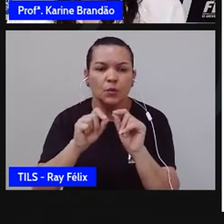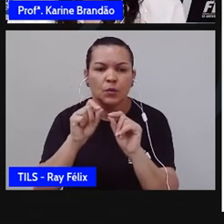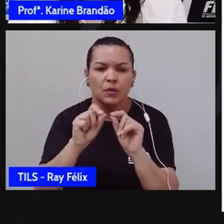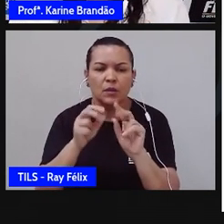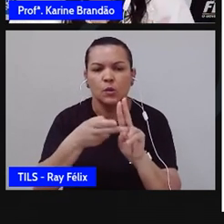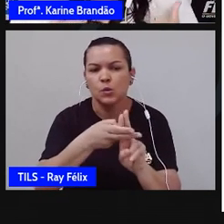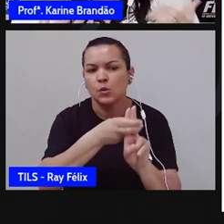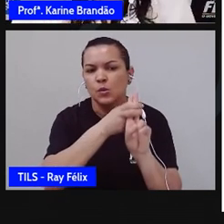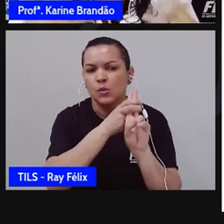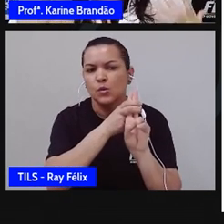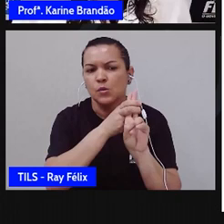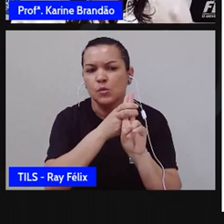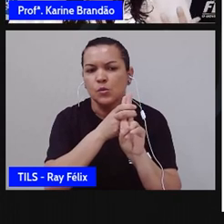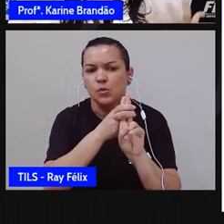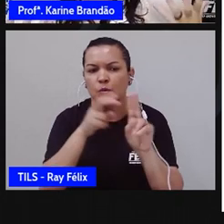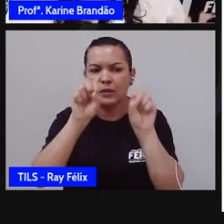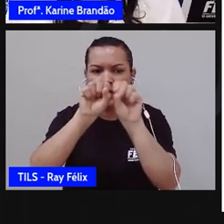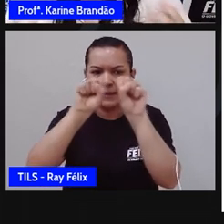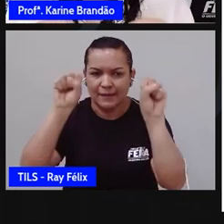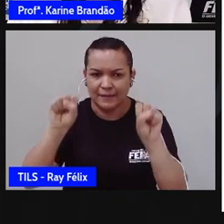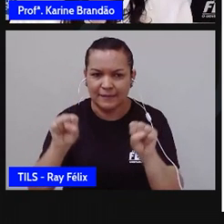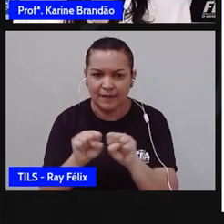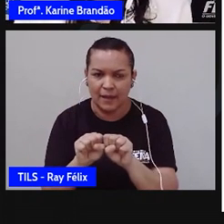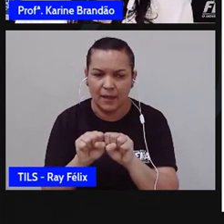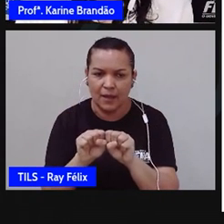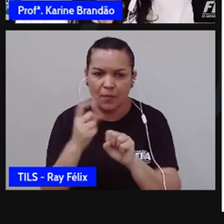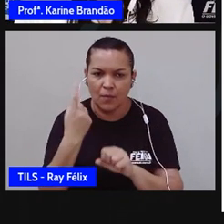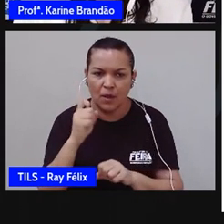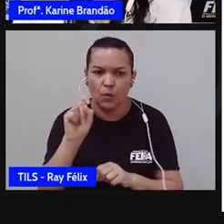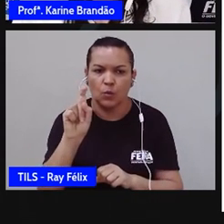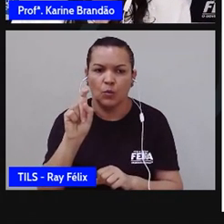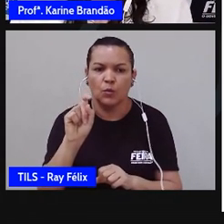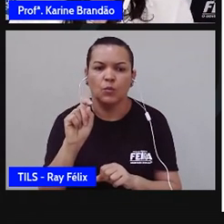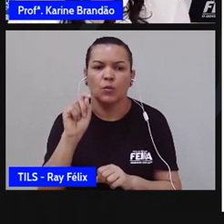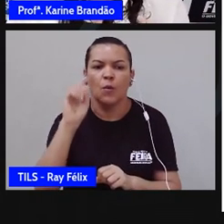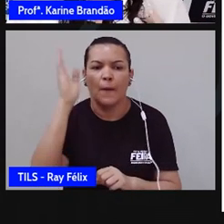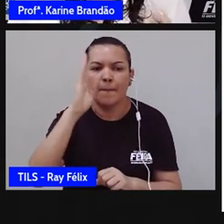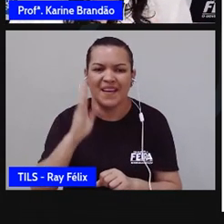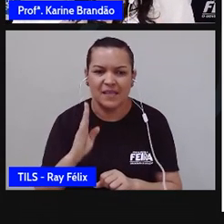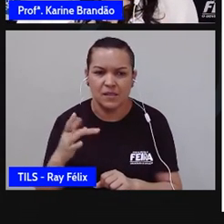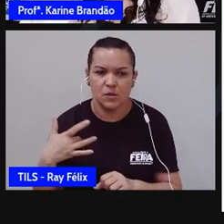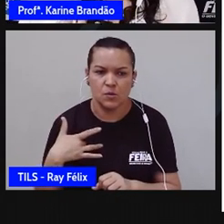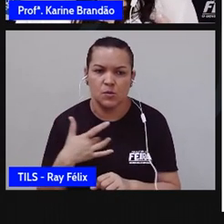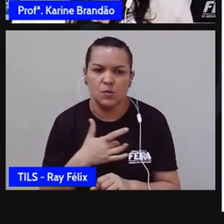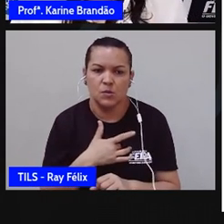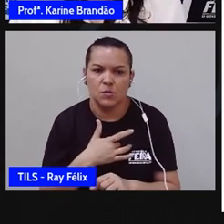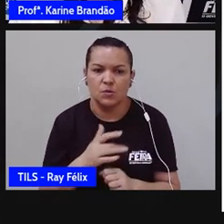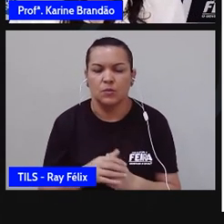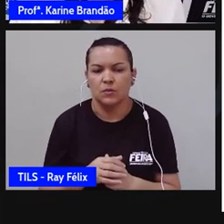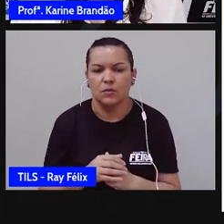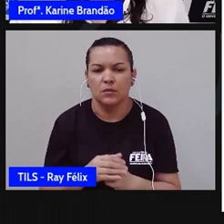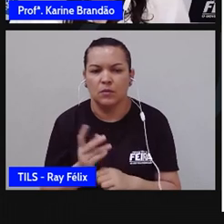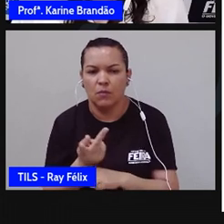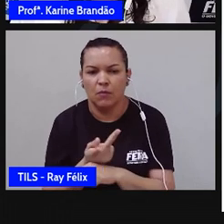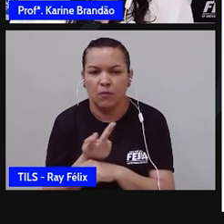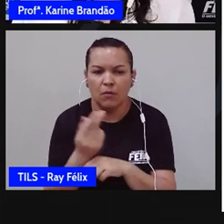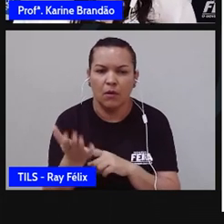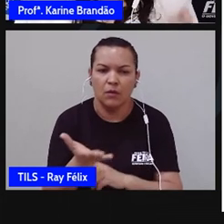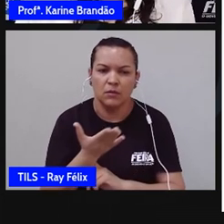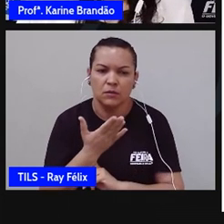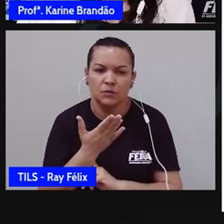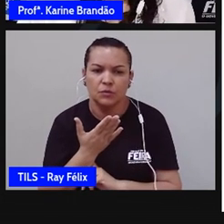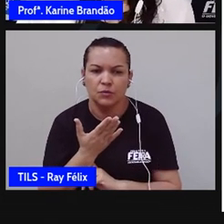é o SUS, que é esse Sistema Único de Saúde do Brasil, né? E onde a gente encontrar ajuda no SUS, né?